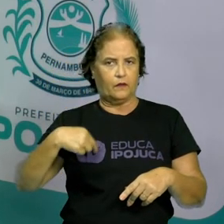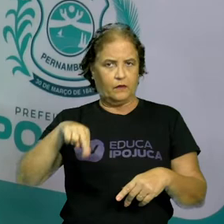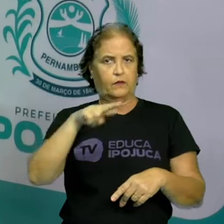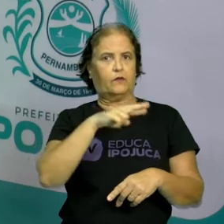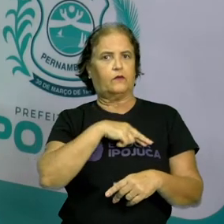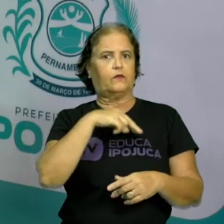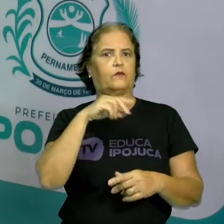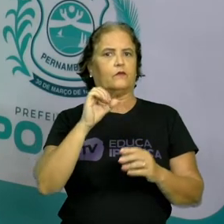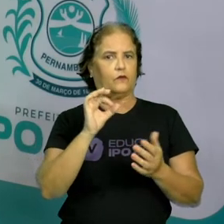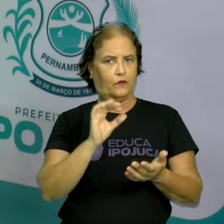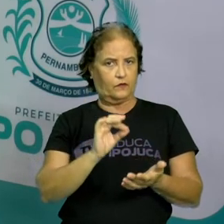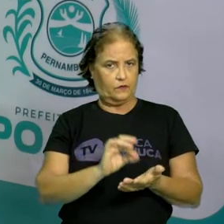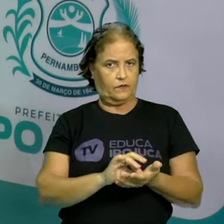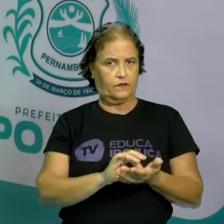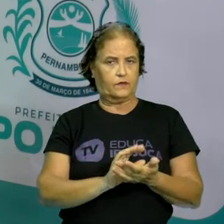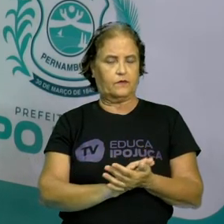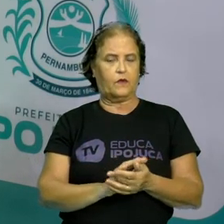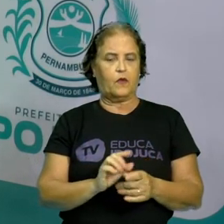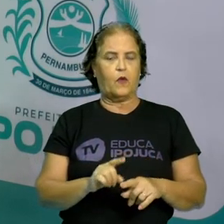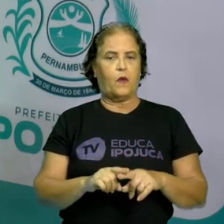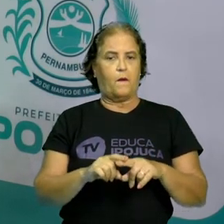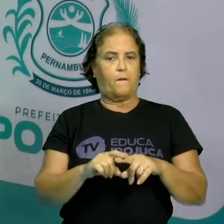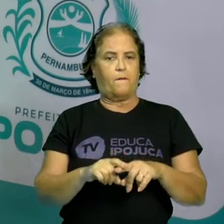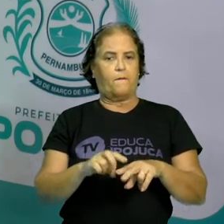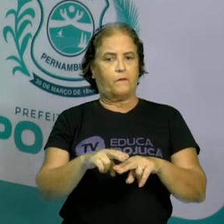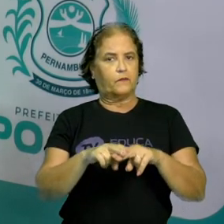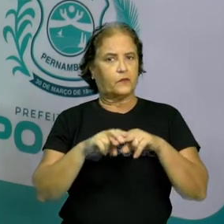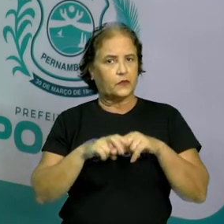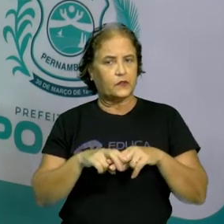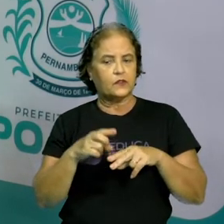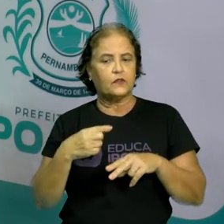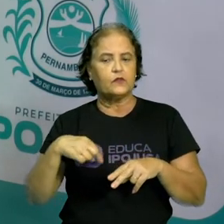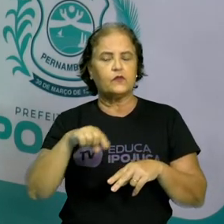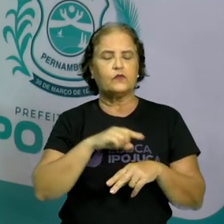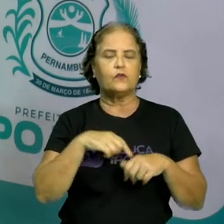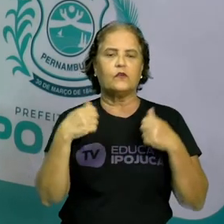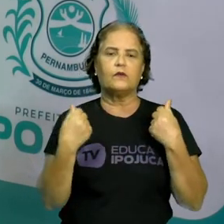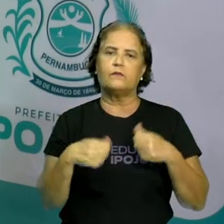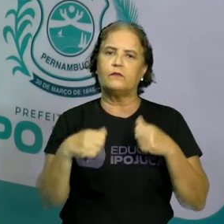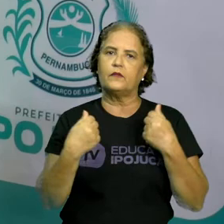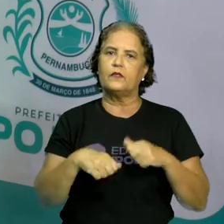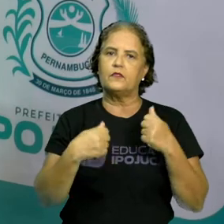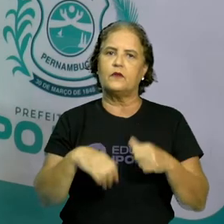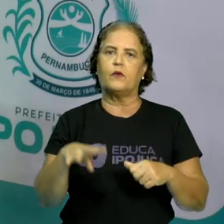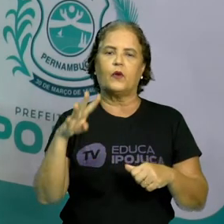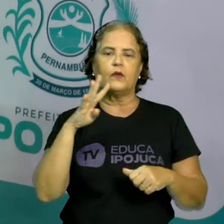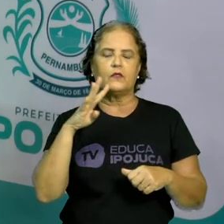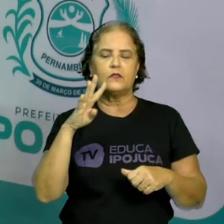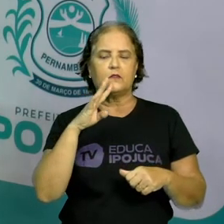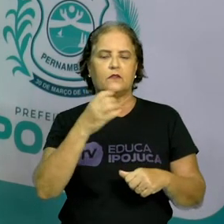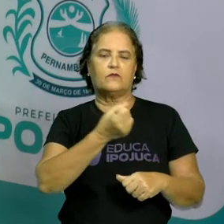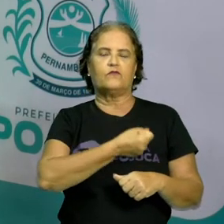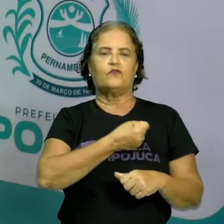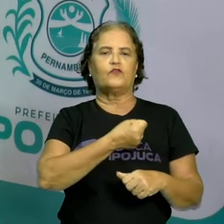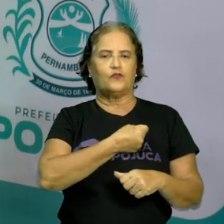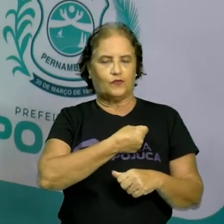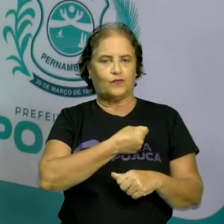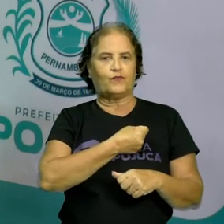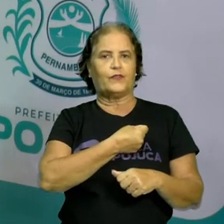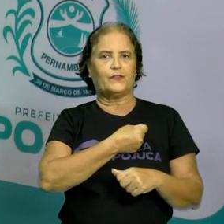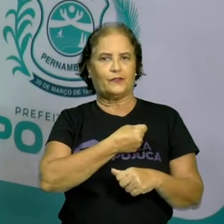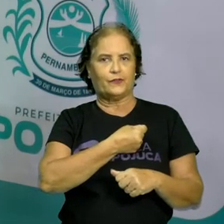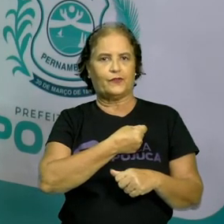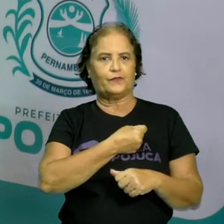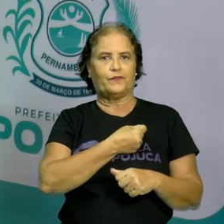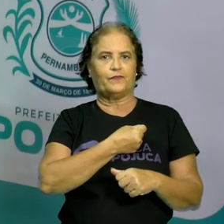Certo? Por isso, nós precisamos conhecer os números muito bem. Agora,